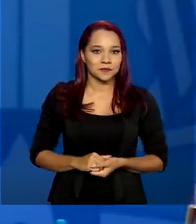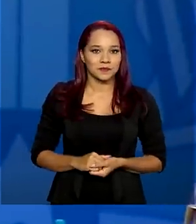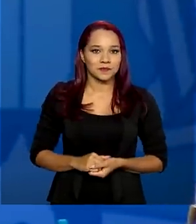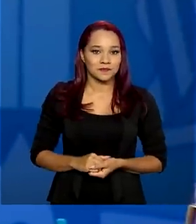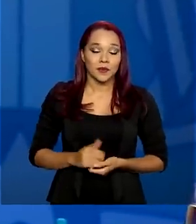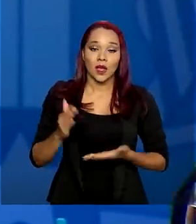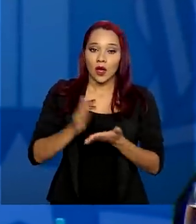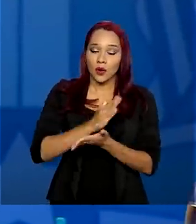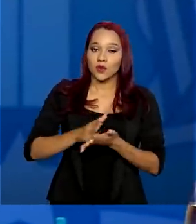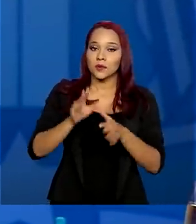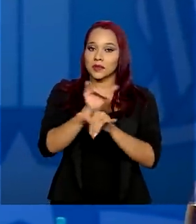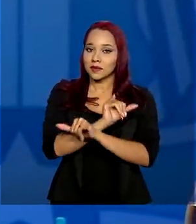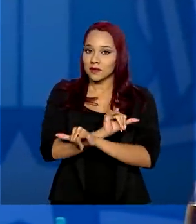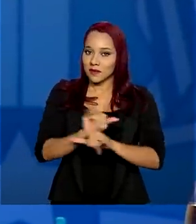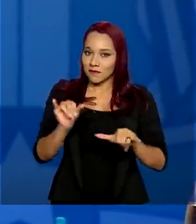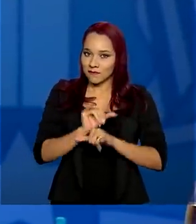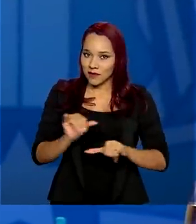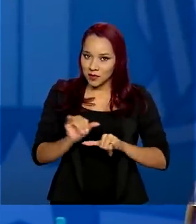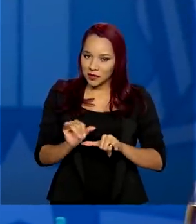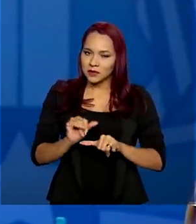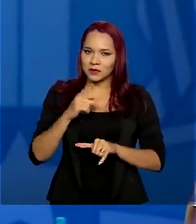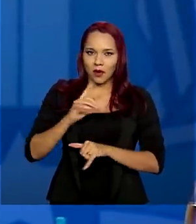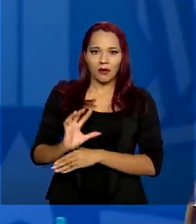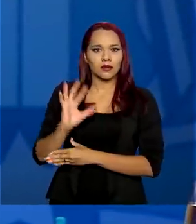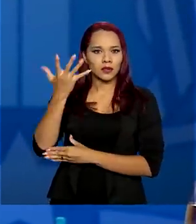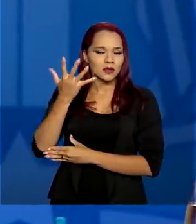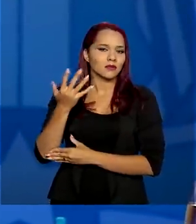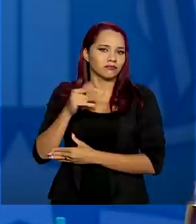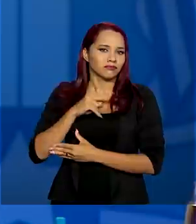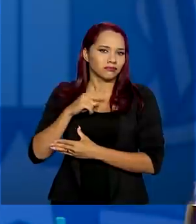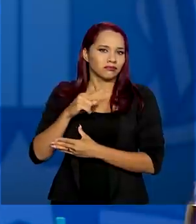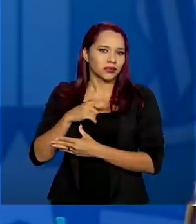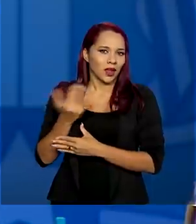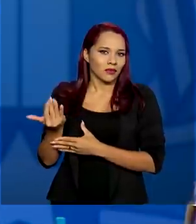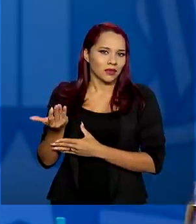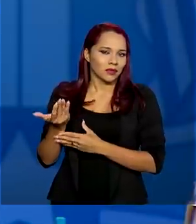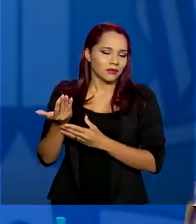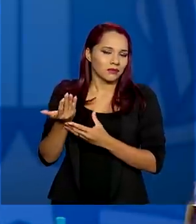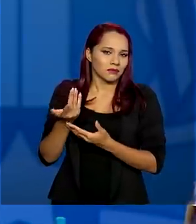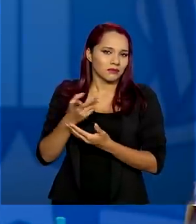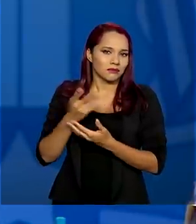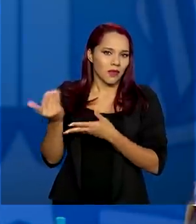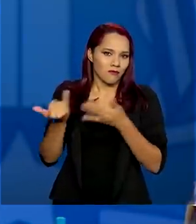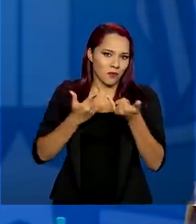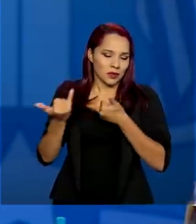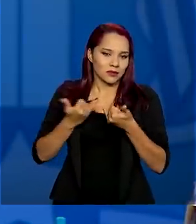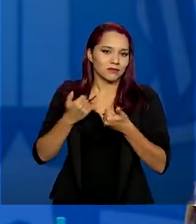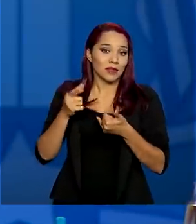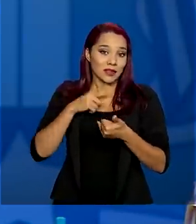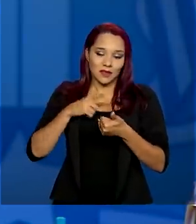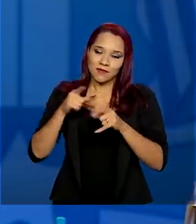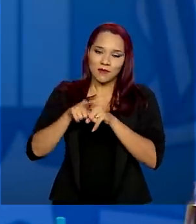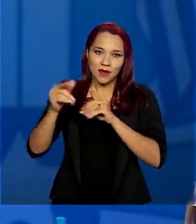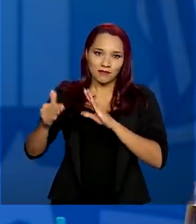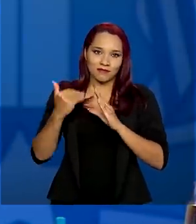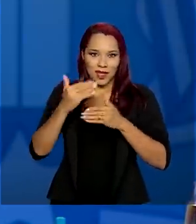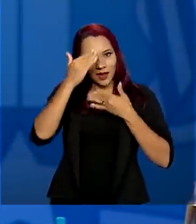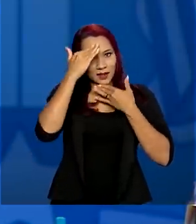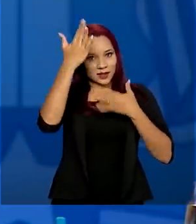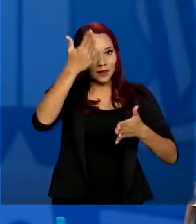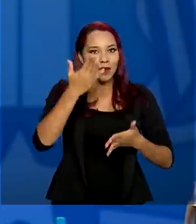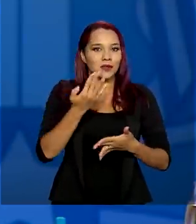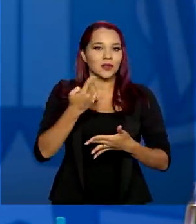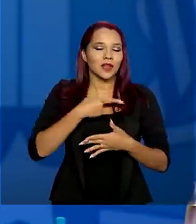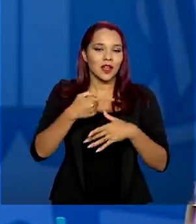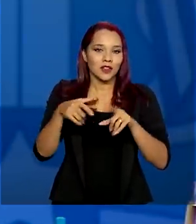Algumas informações do que aconteceu, nós recebemos um agradecimento da Sociedade de Medicina Nuclear,